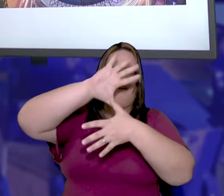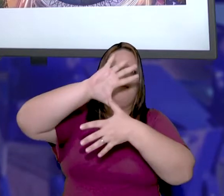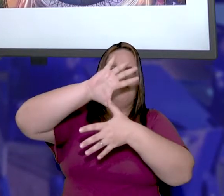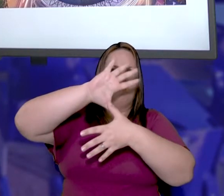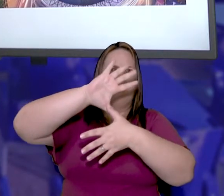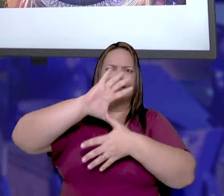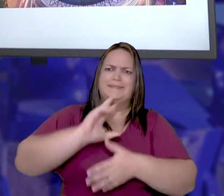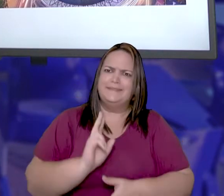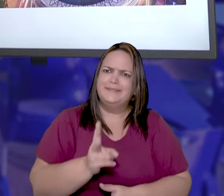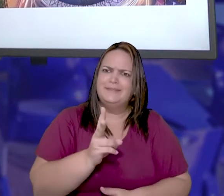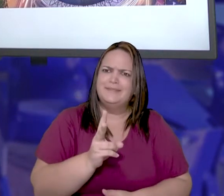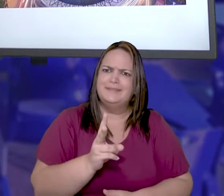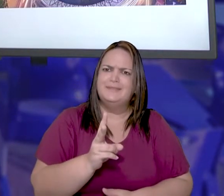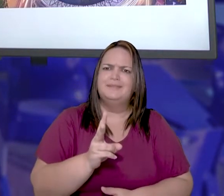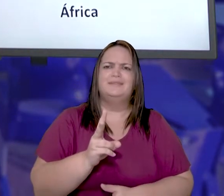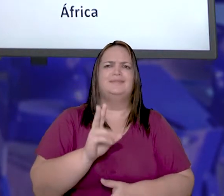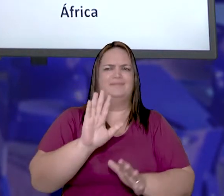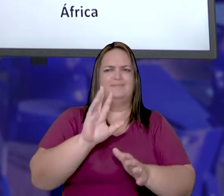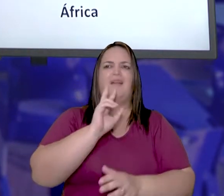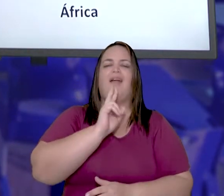mesmo? Vamos ver a resposta?